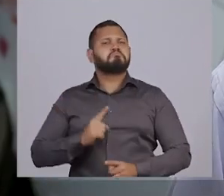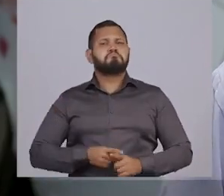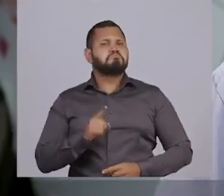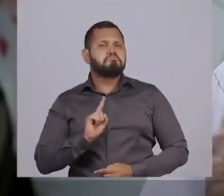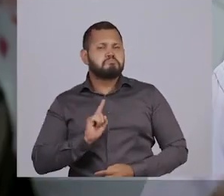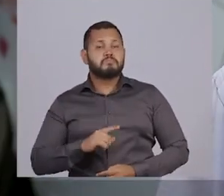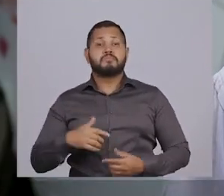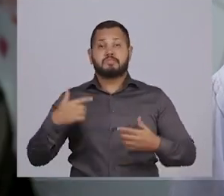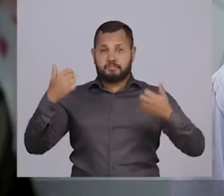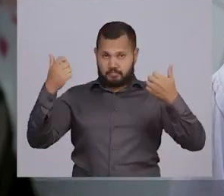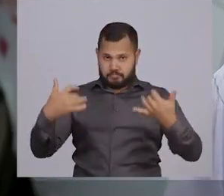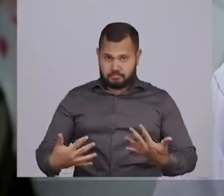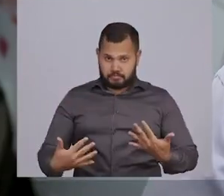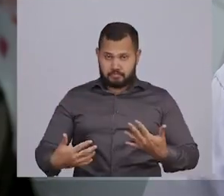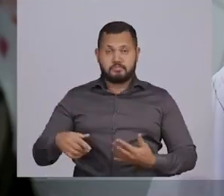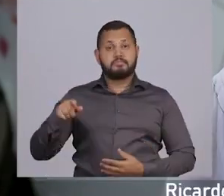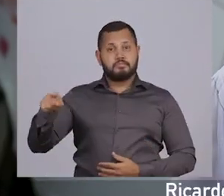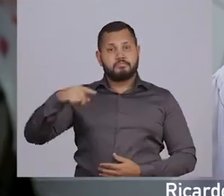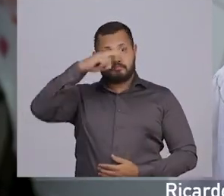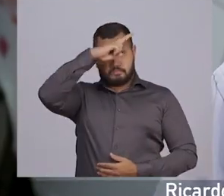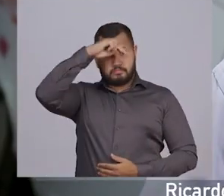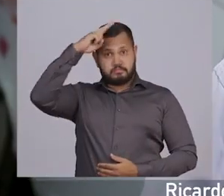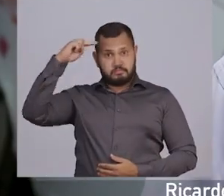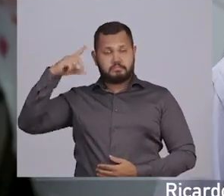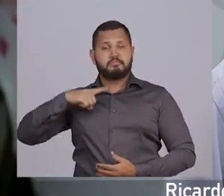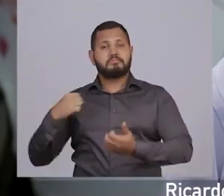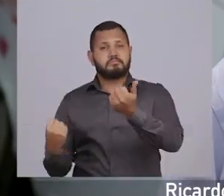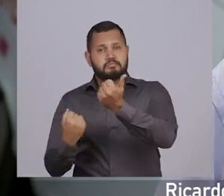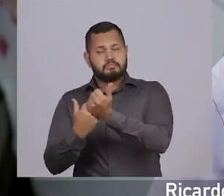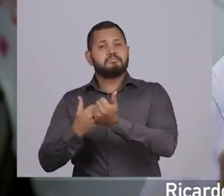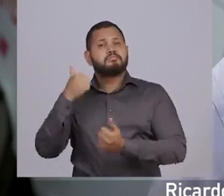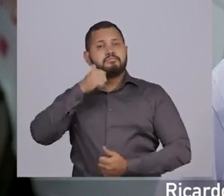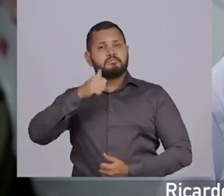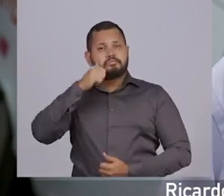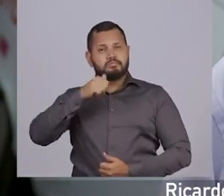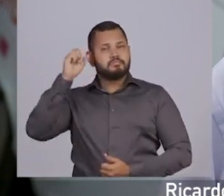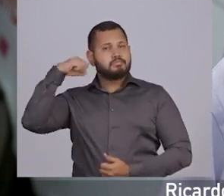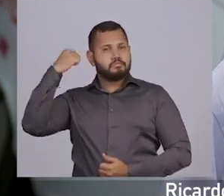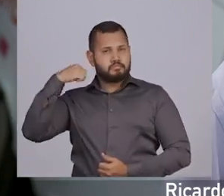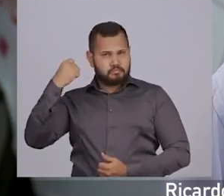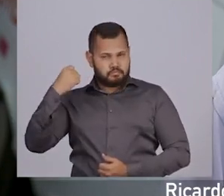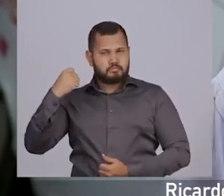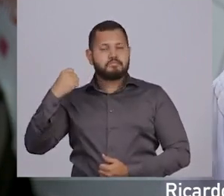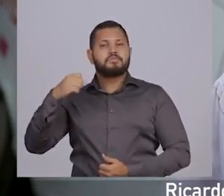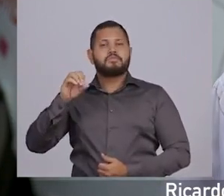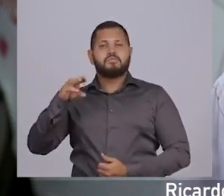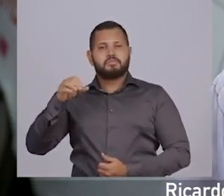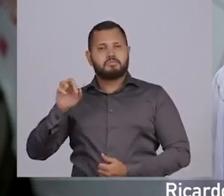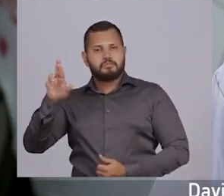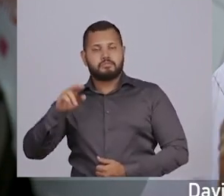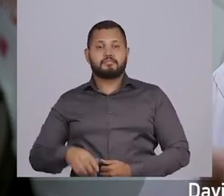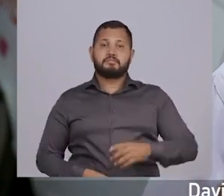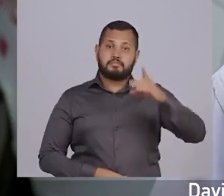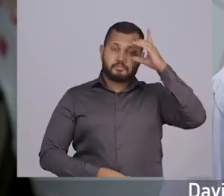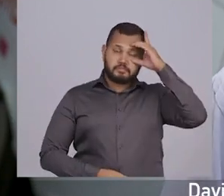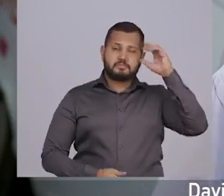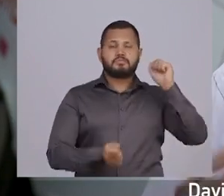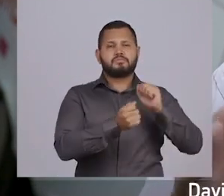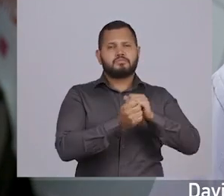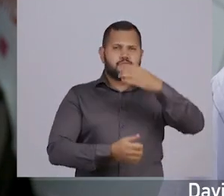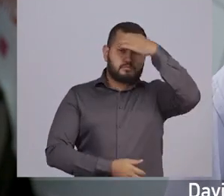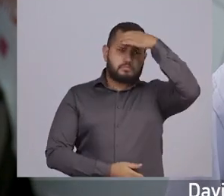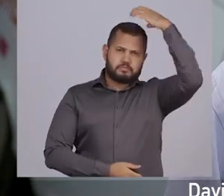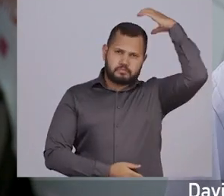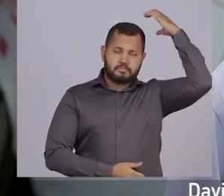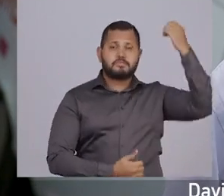oposição e os outros não. Vamos lá! Ricardo Nicolau tem como suplente a mulher do senador Almaziz. Davi Almeida foi